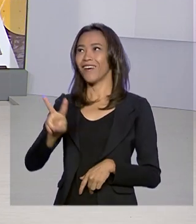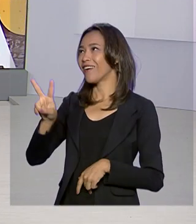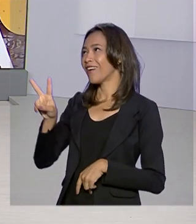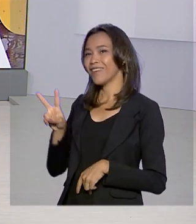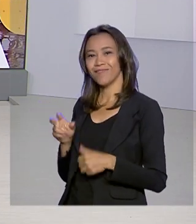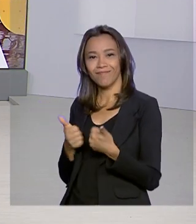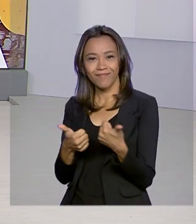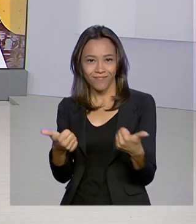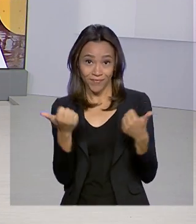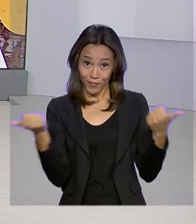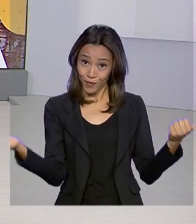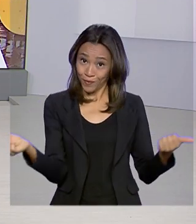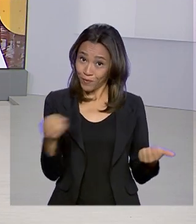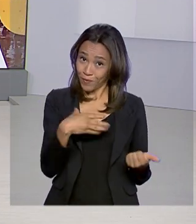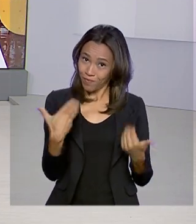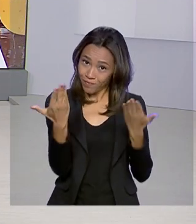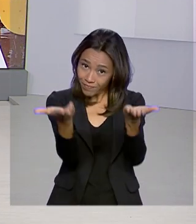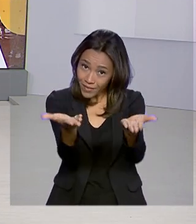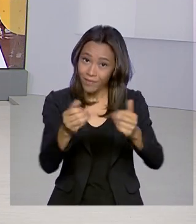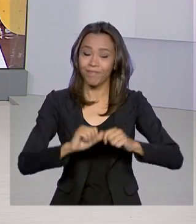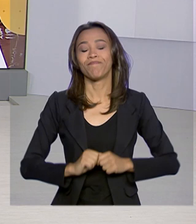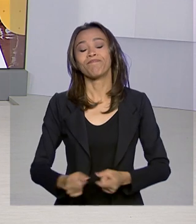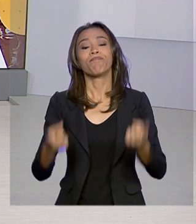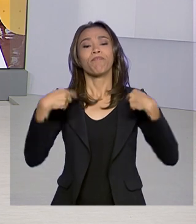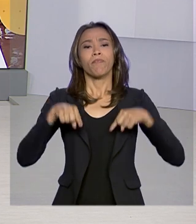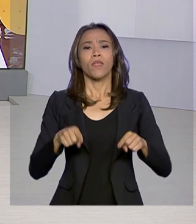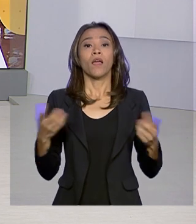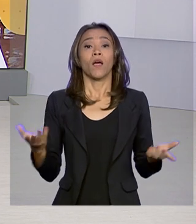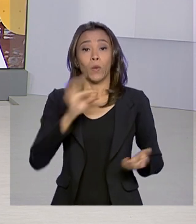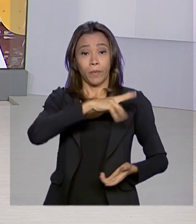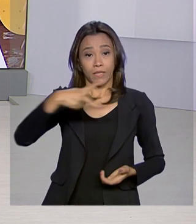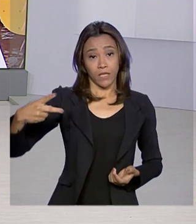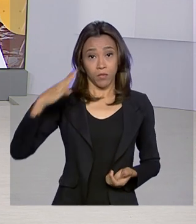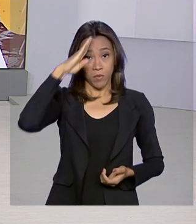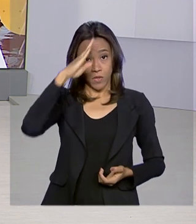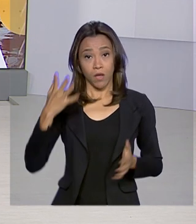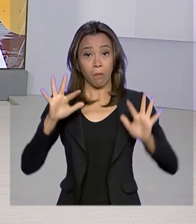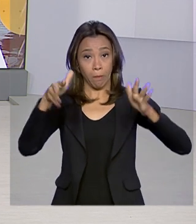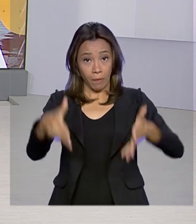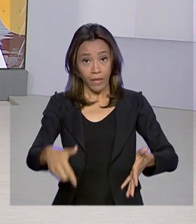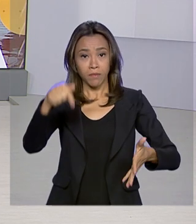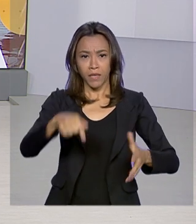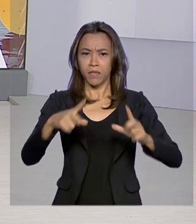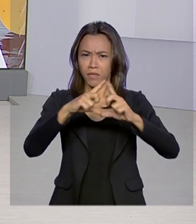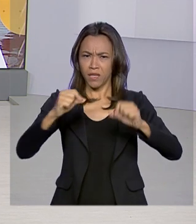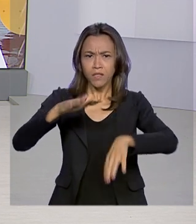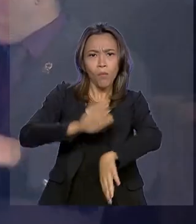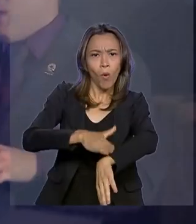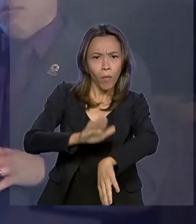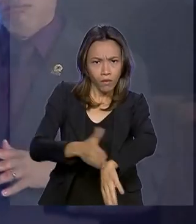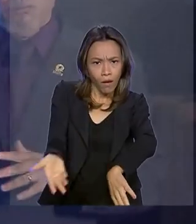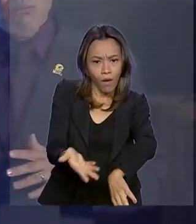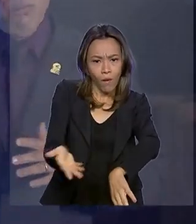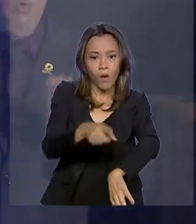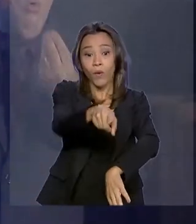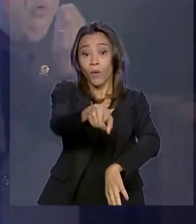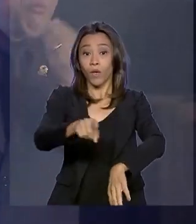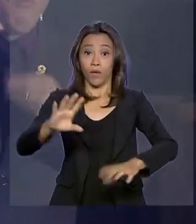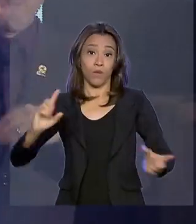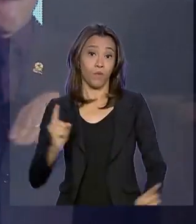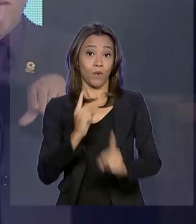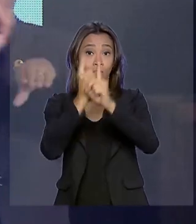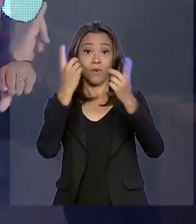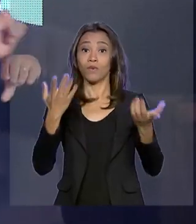remodelado para você. Bom, o presidente Jair Bolsonaro participa aqui em Brasília, neste momento, de um evento da Caixa